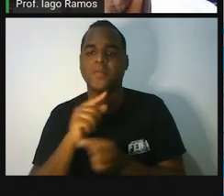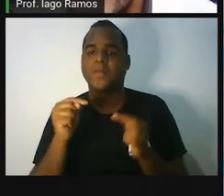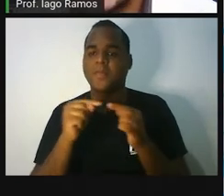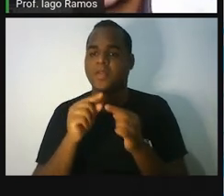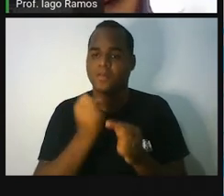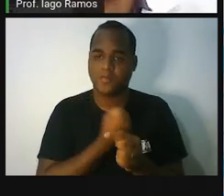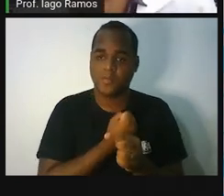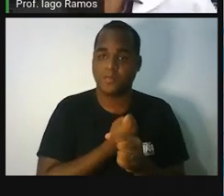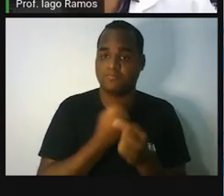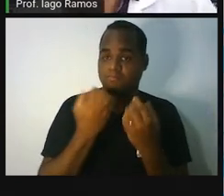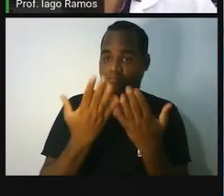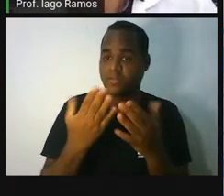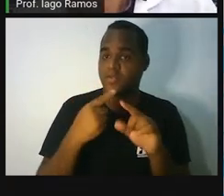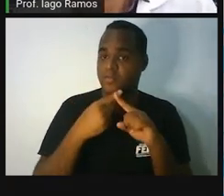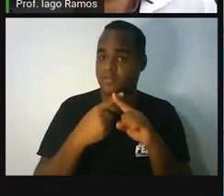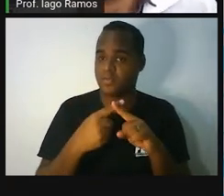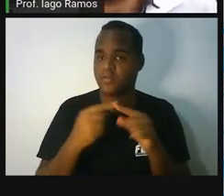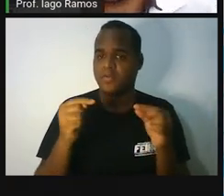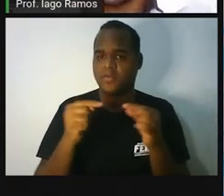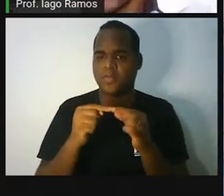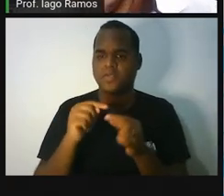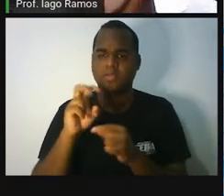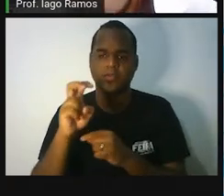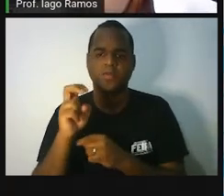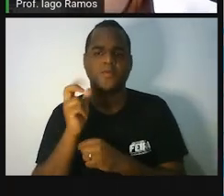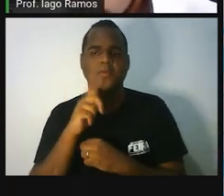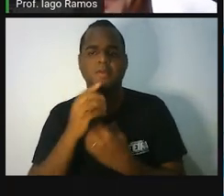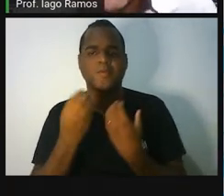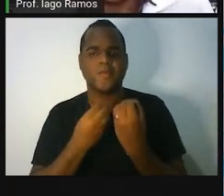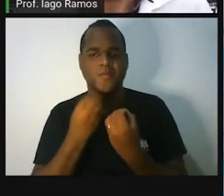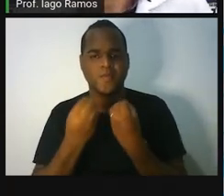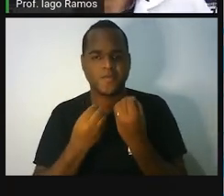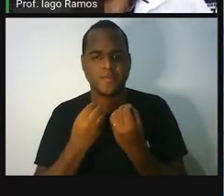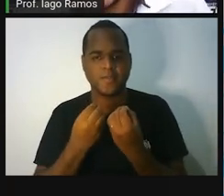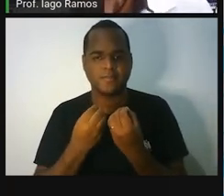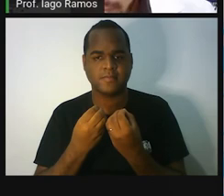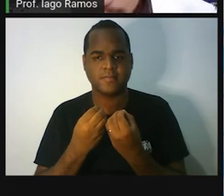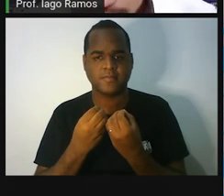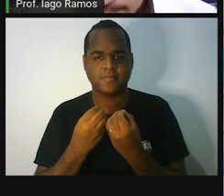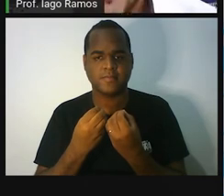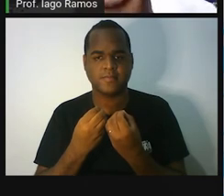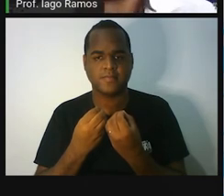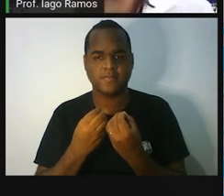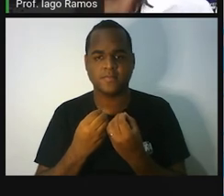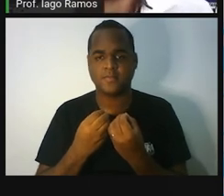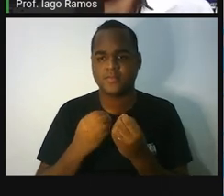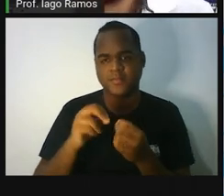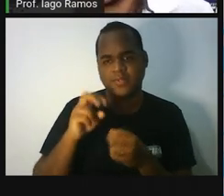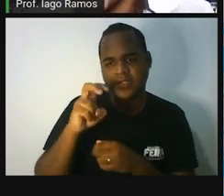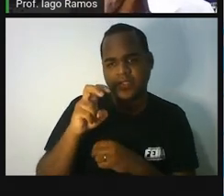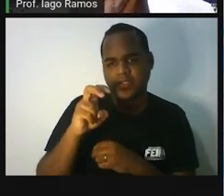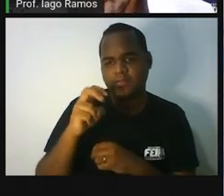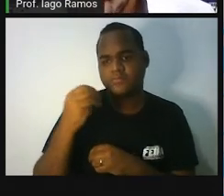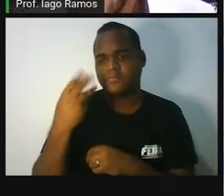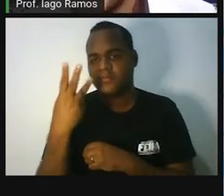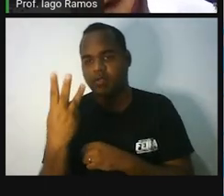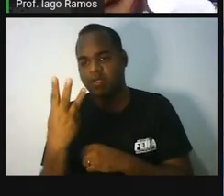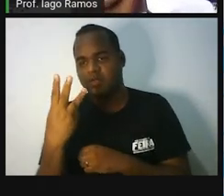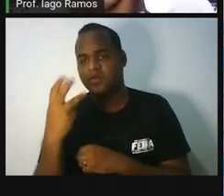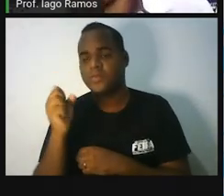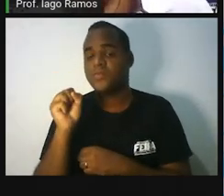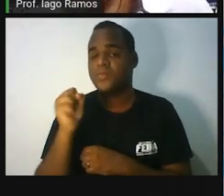número que vai no lugar daquele x ali para continuar dando 5? É o 5? É o 3?